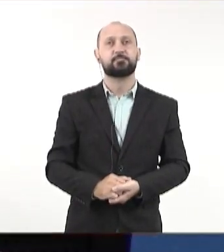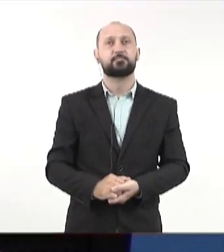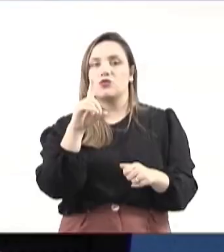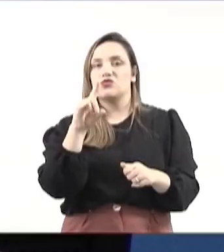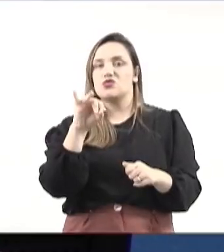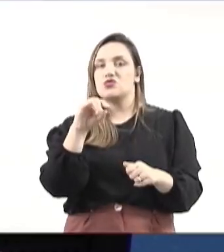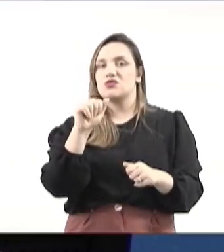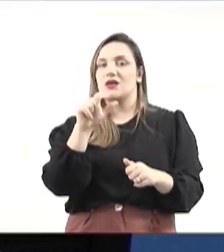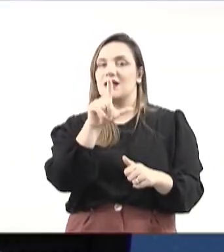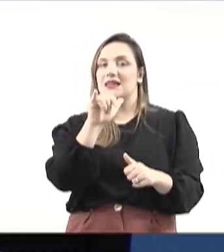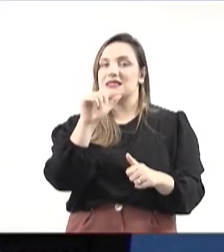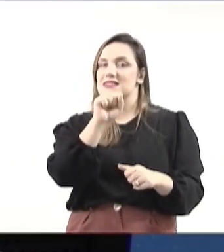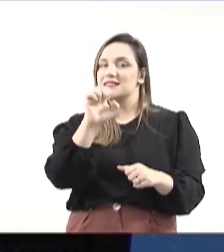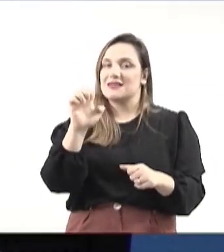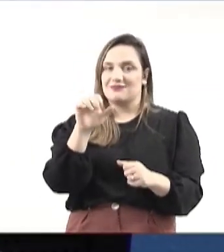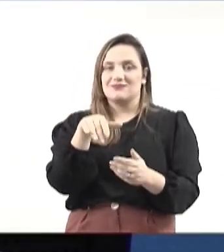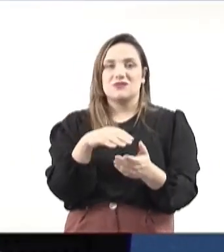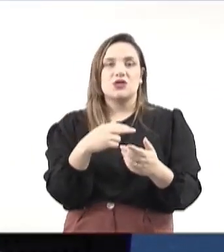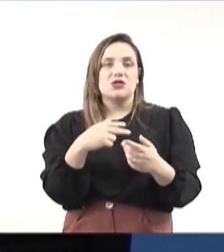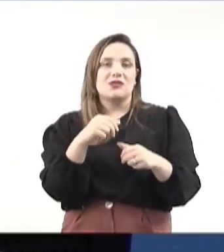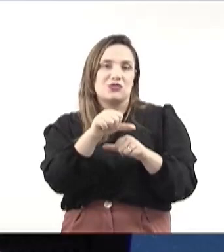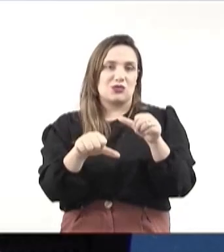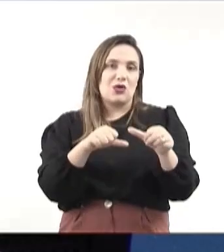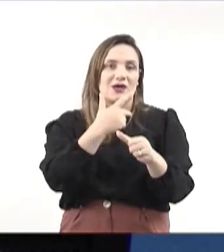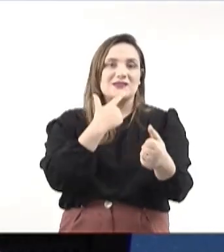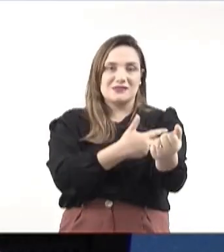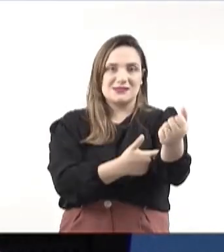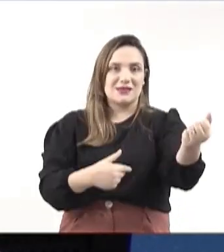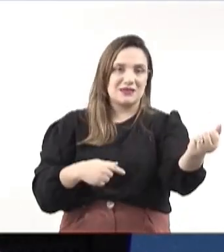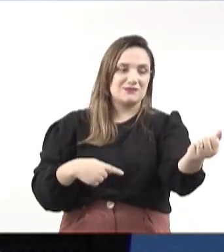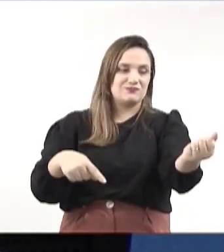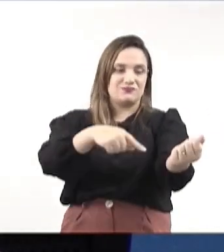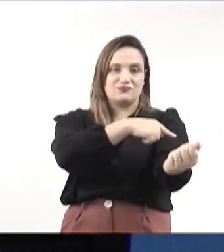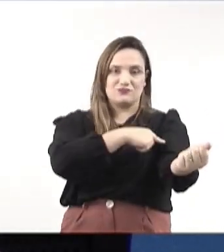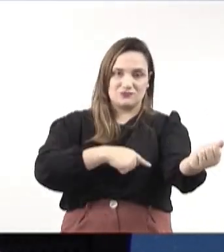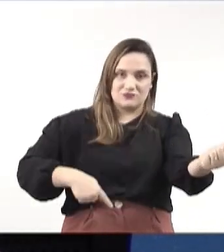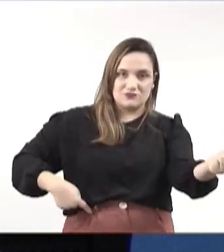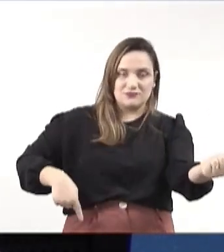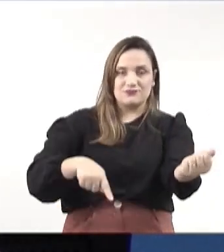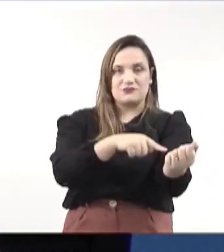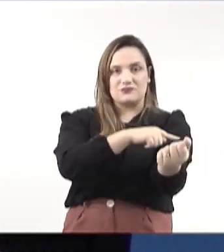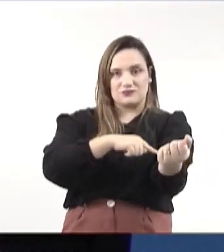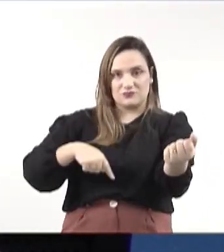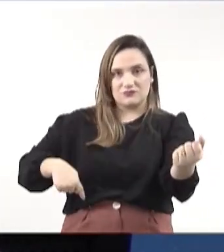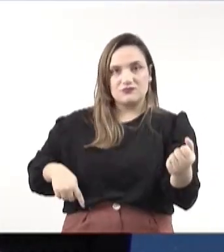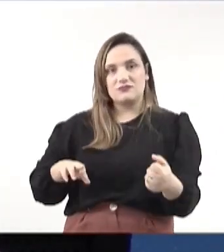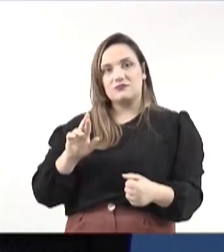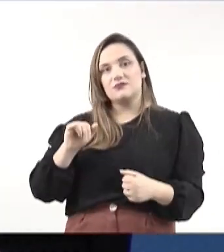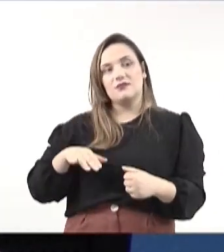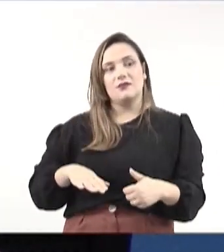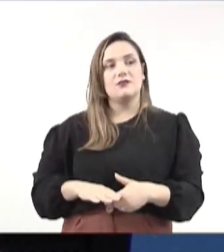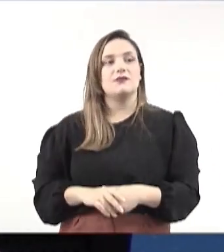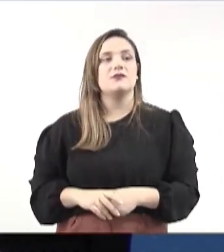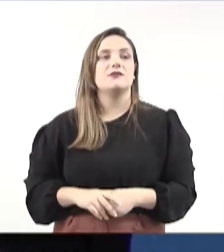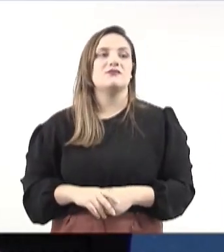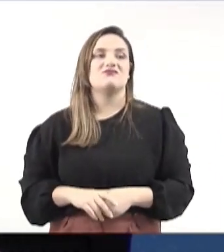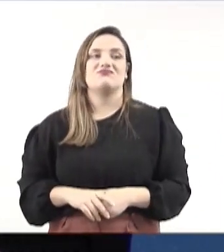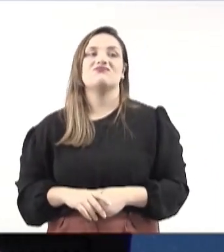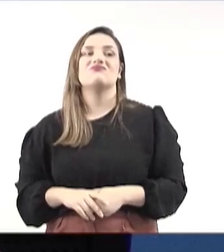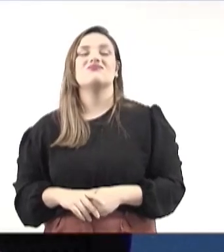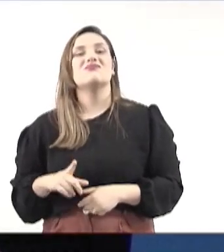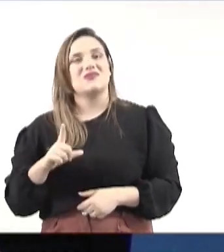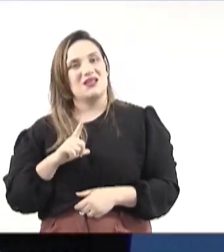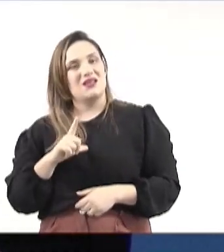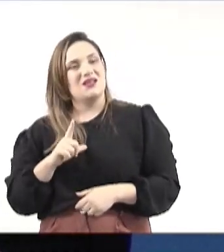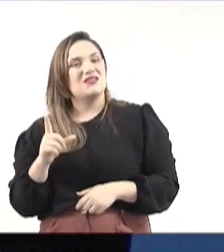Sabemos que os que dependem do procedimento de hemodiálise para substituir a função dos rins, apresentam impedimento